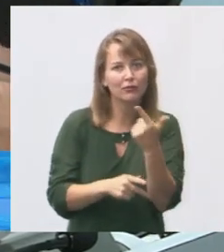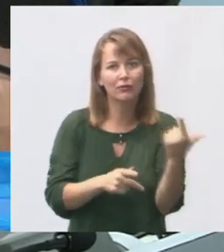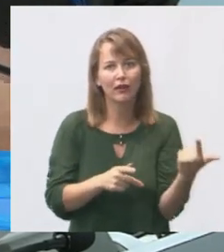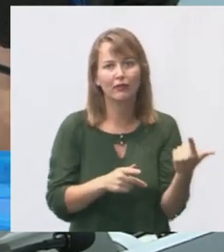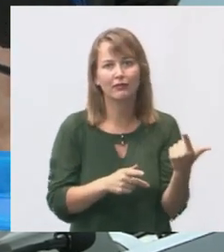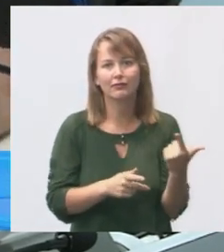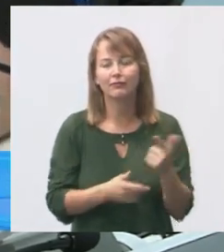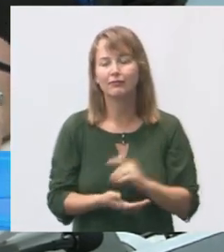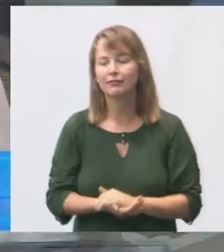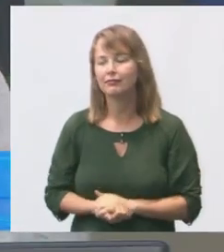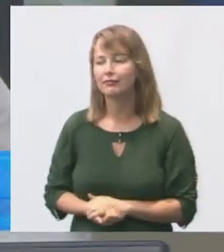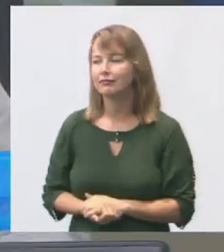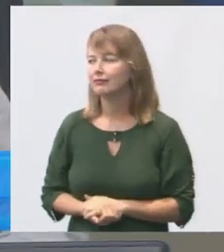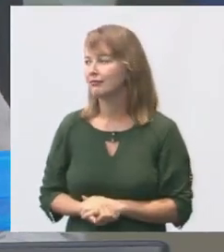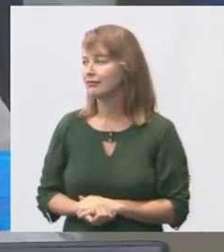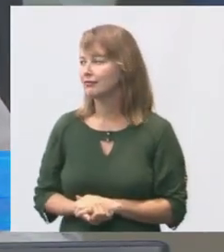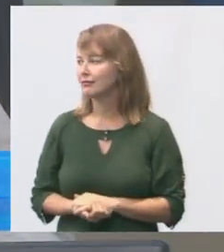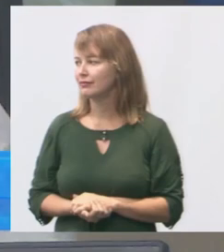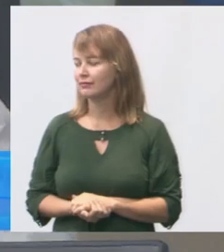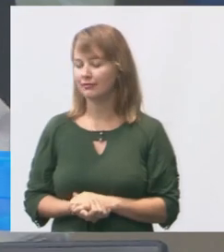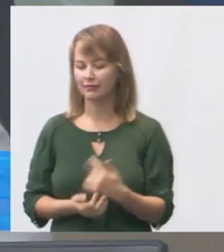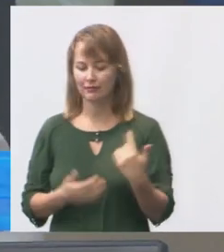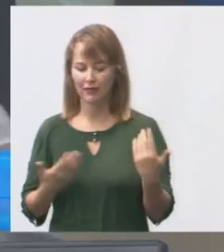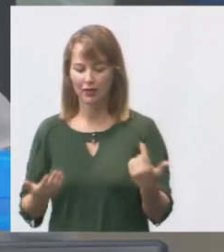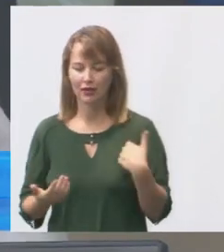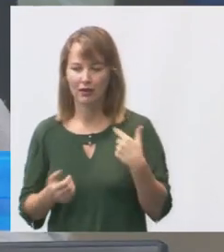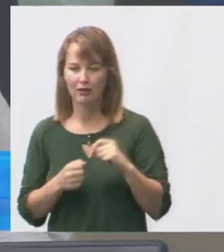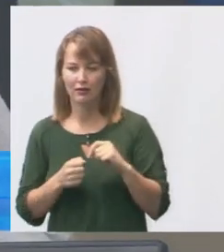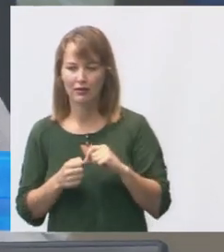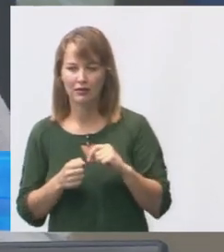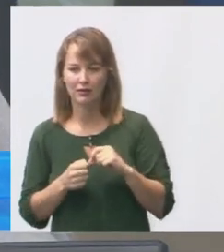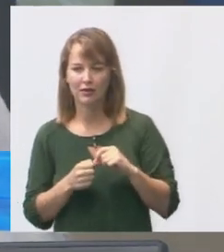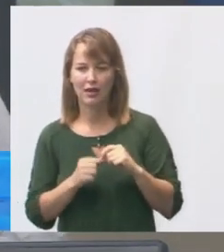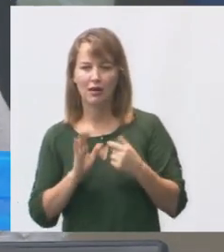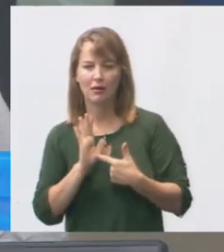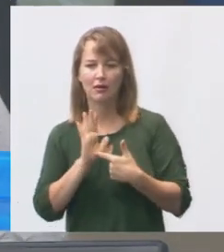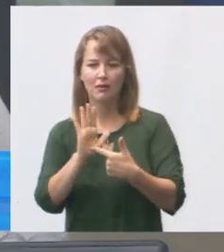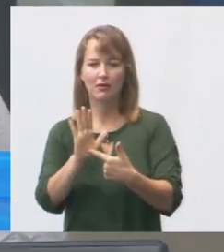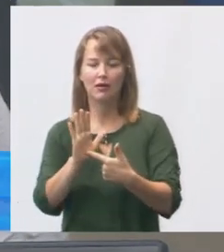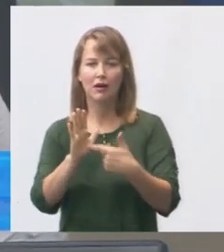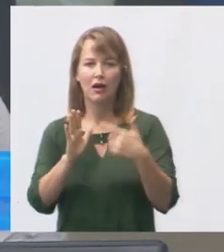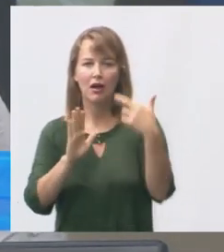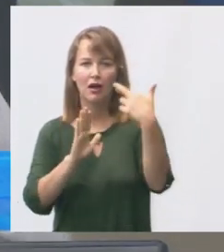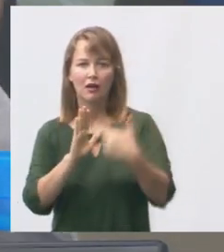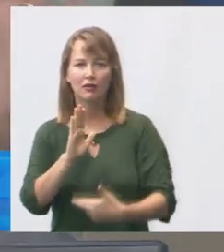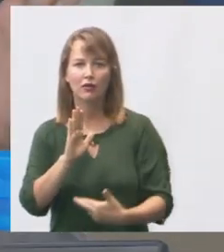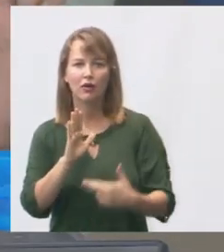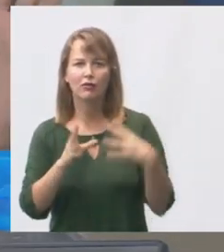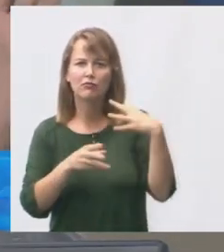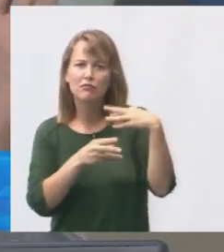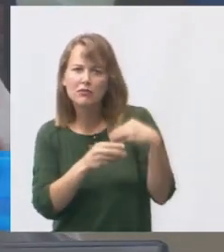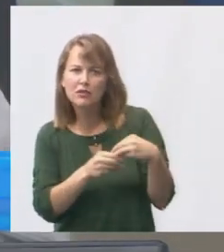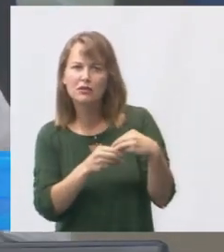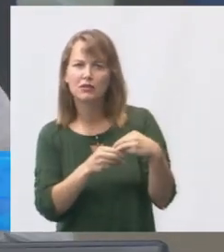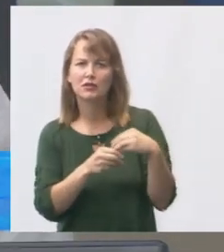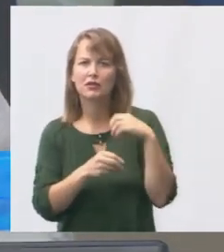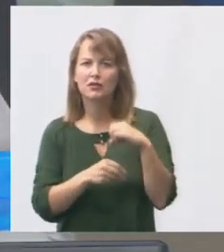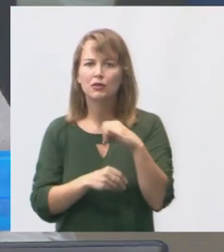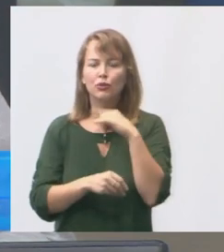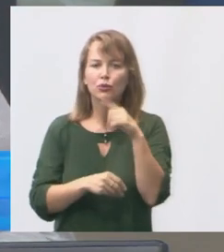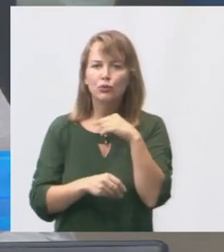obrigado Jonathan eu vou fazer então a apresentação dos relatórios vou tentar fazer de forma bem sucinta com alguma dúvida